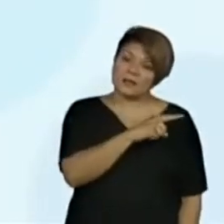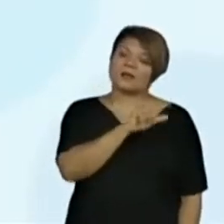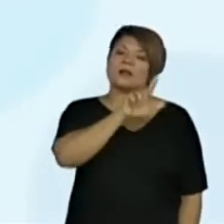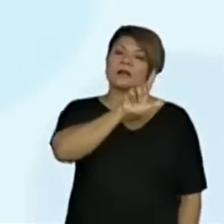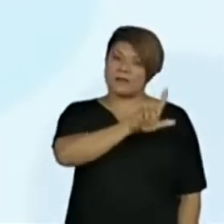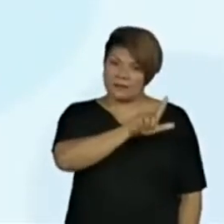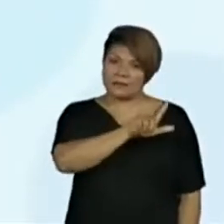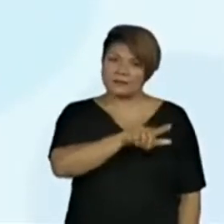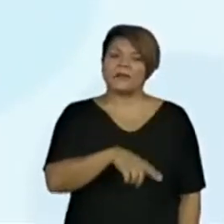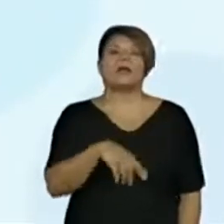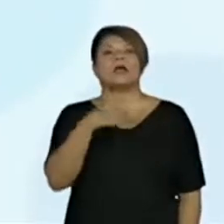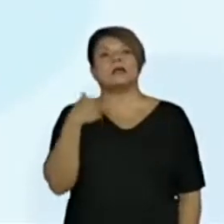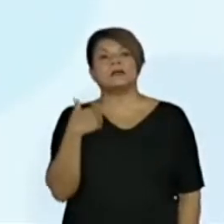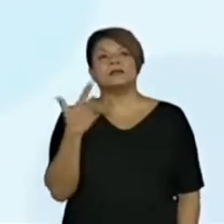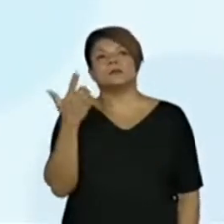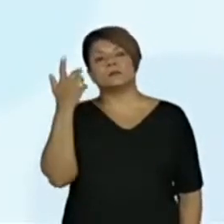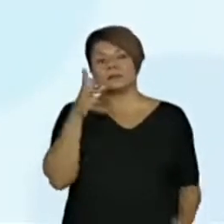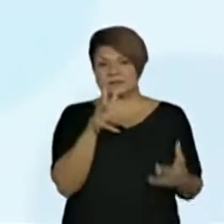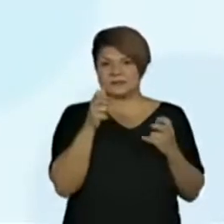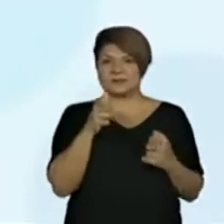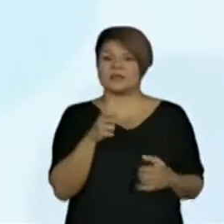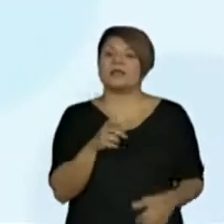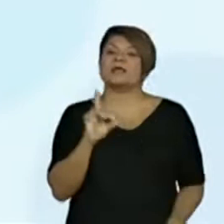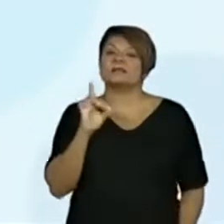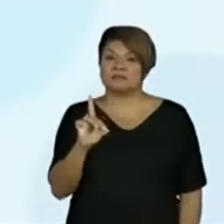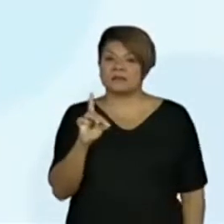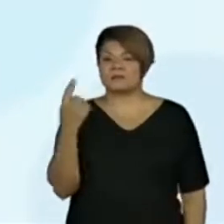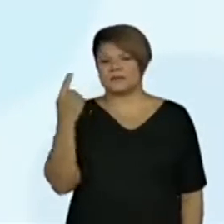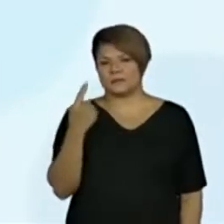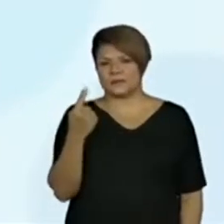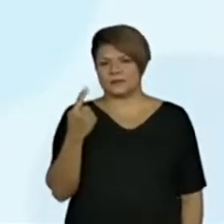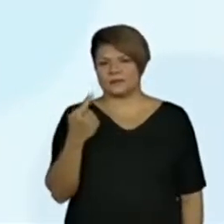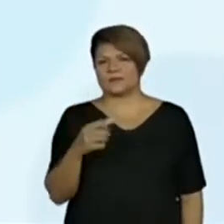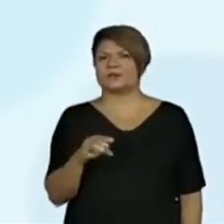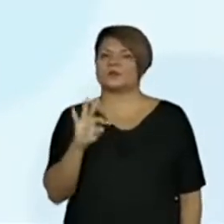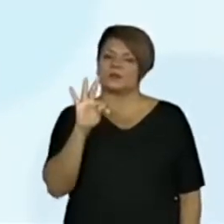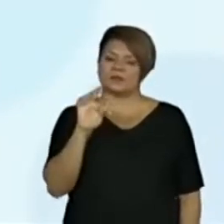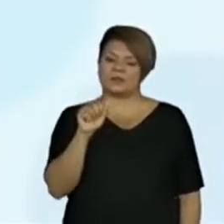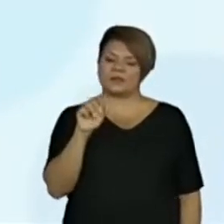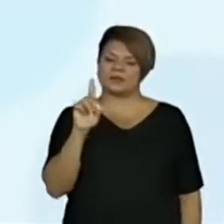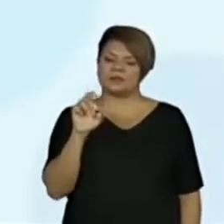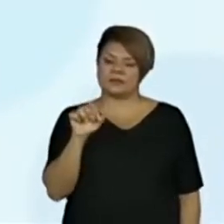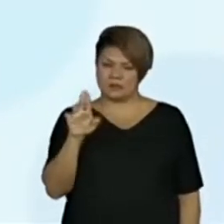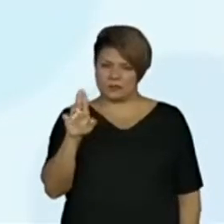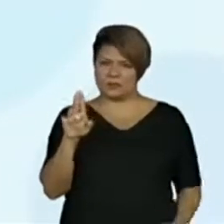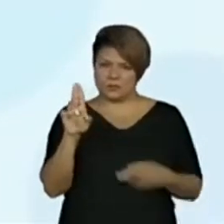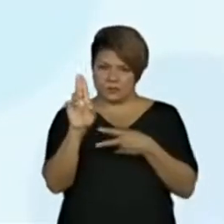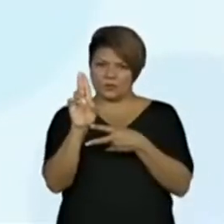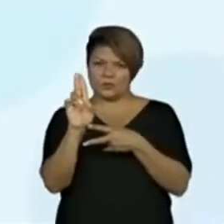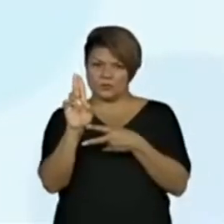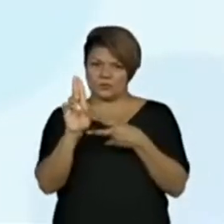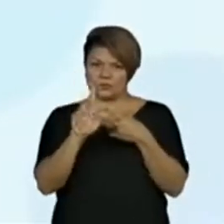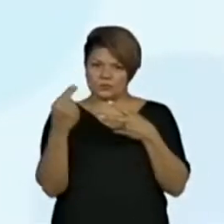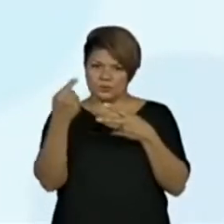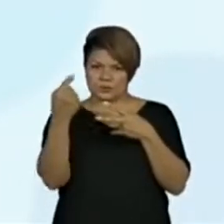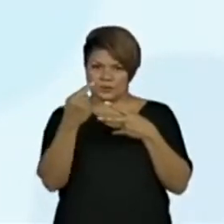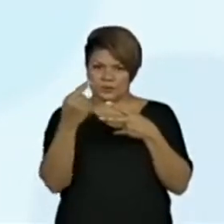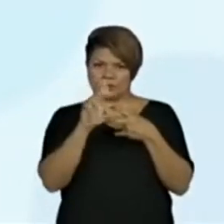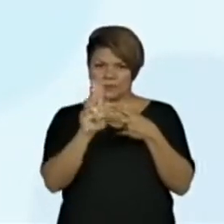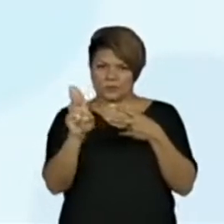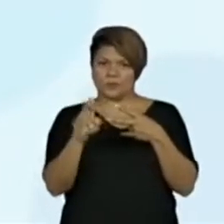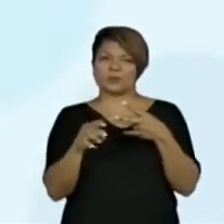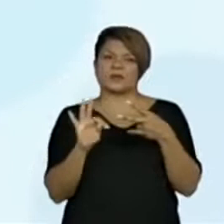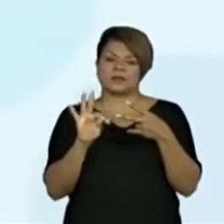percebo que a letra D vem primeiro. Então, Tadeu é o primeiro nome, se fosse em uma ordem alfabética.